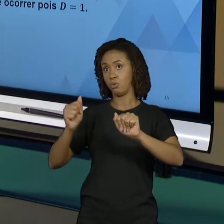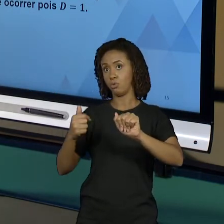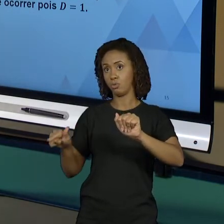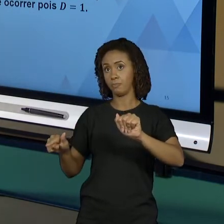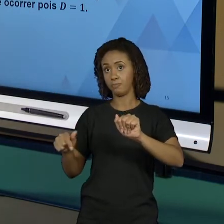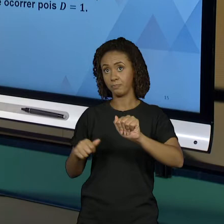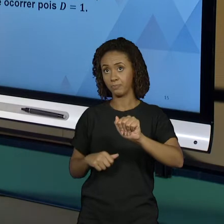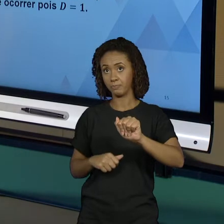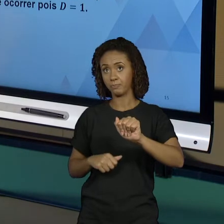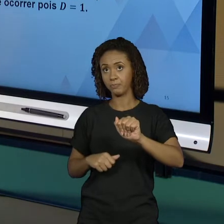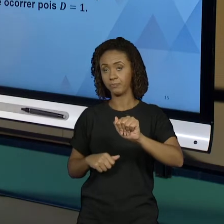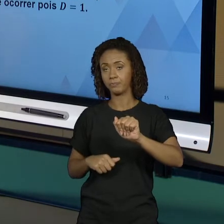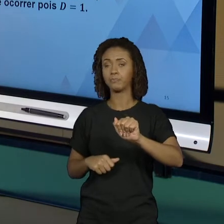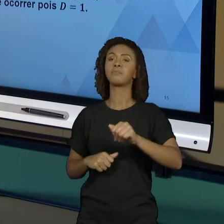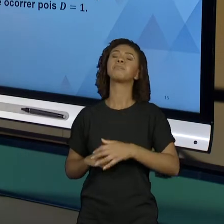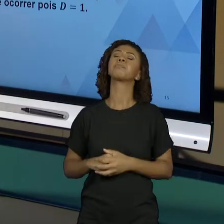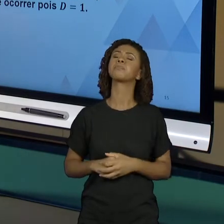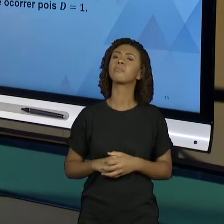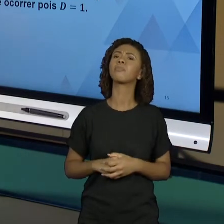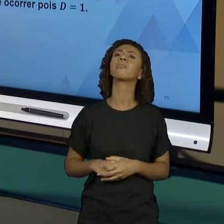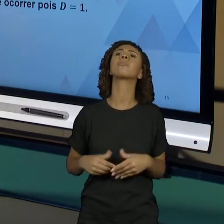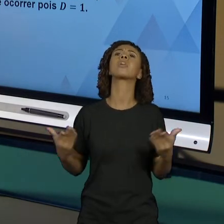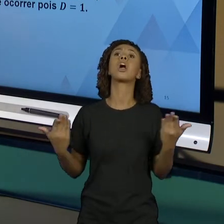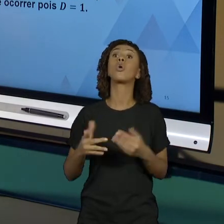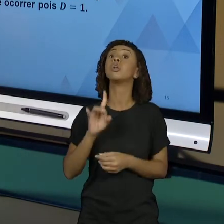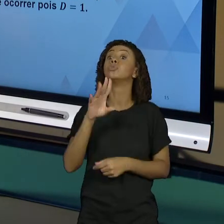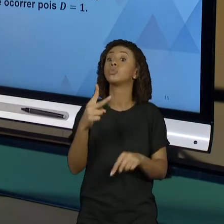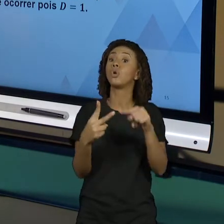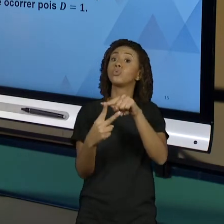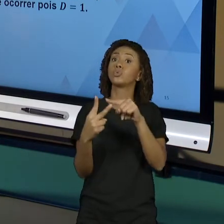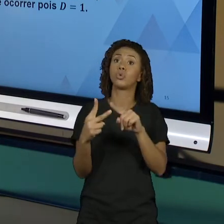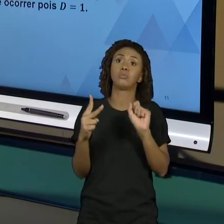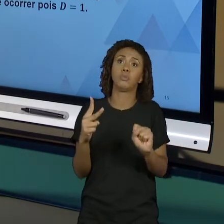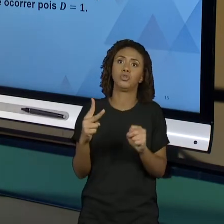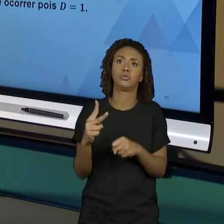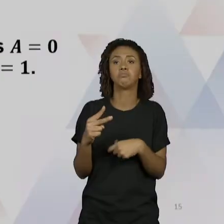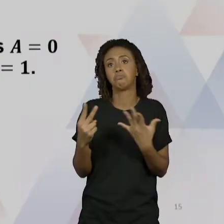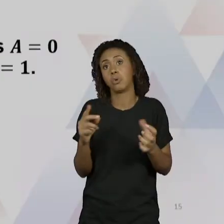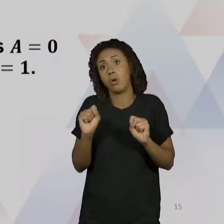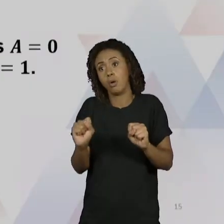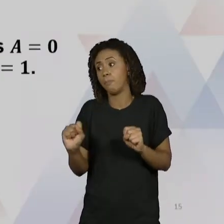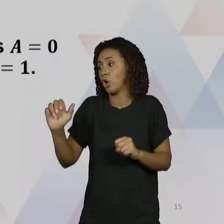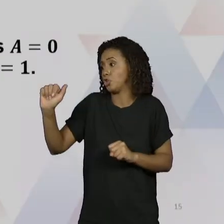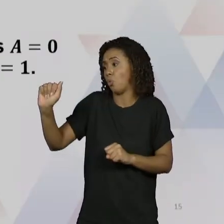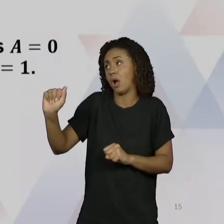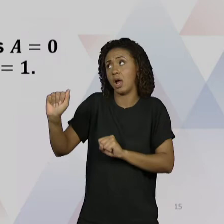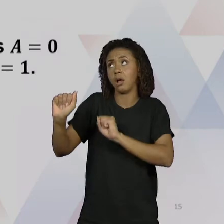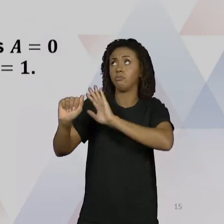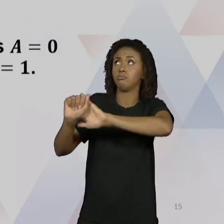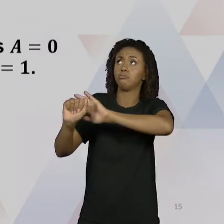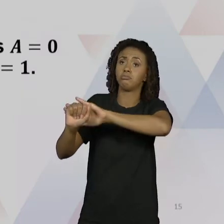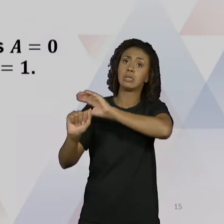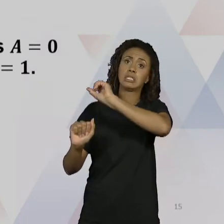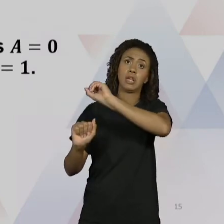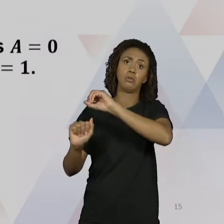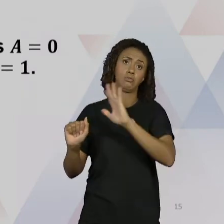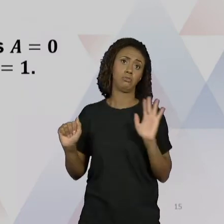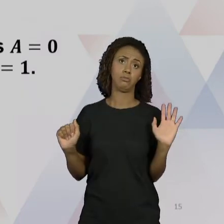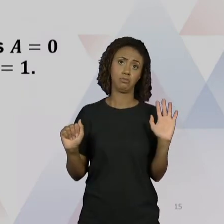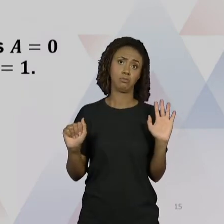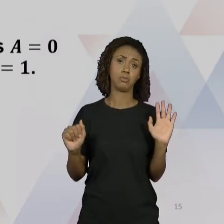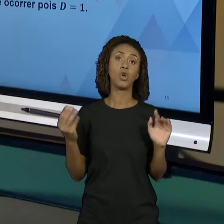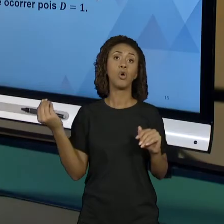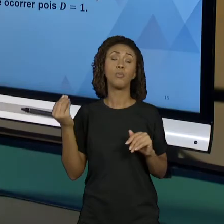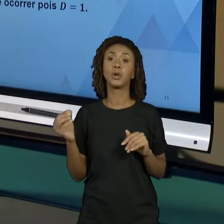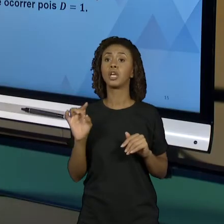1 pra frente. Então nós só temos duas possibilidades. Ou esse A é 0 porque eu só estou somando uma unidade aqui. 1. 1